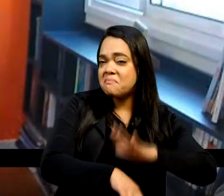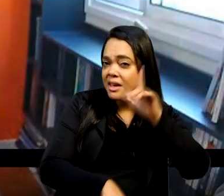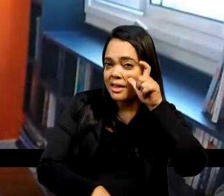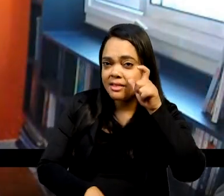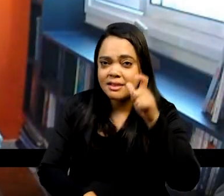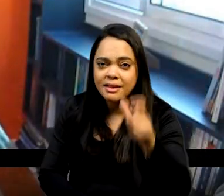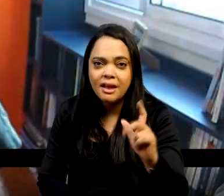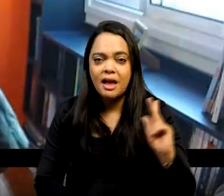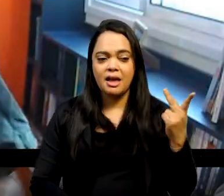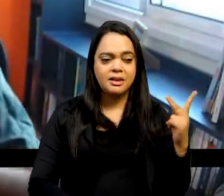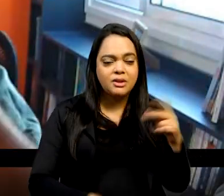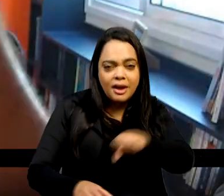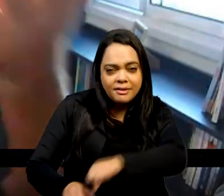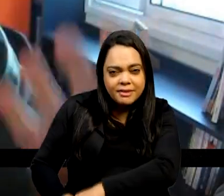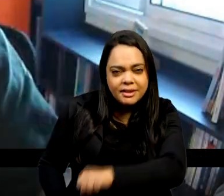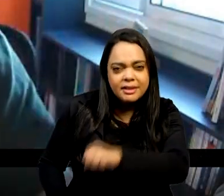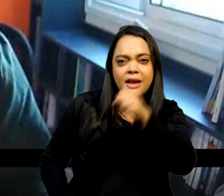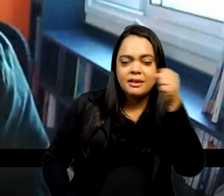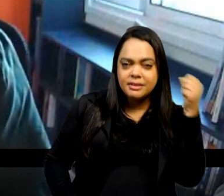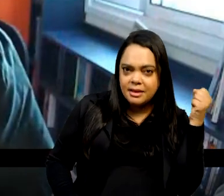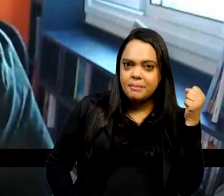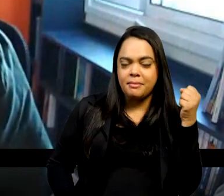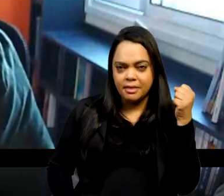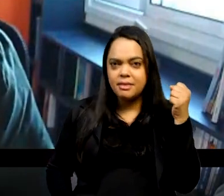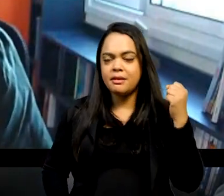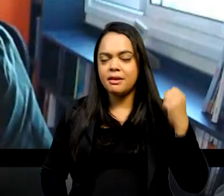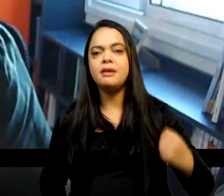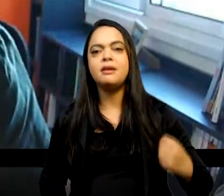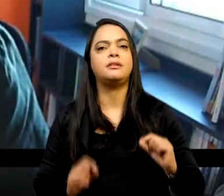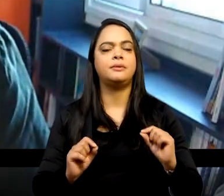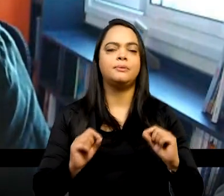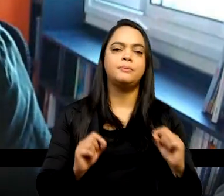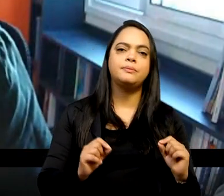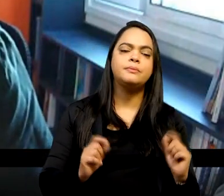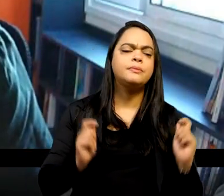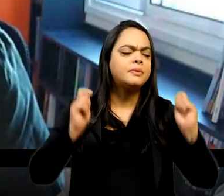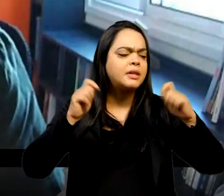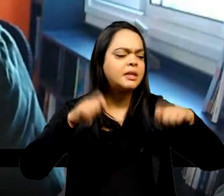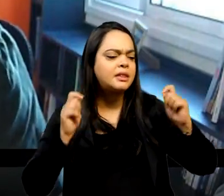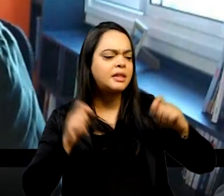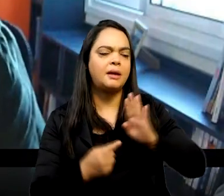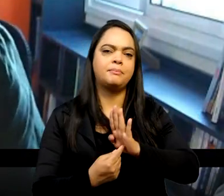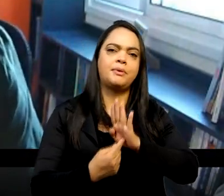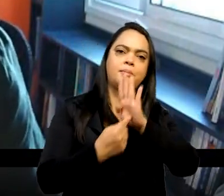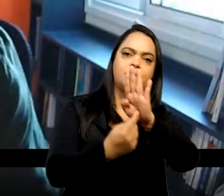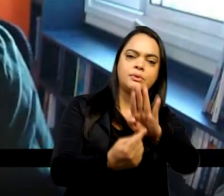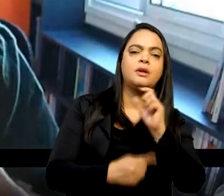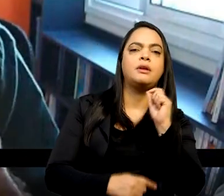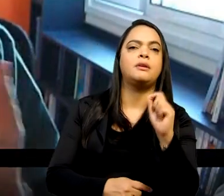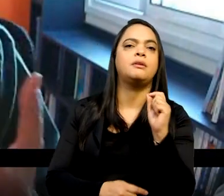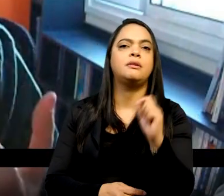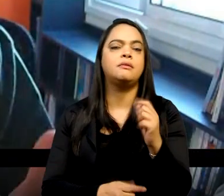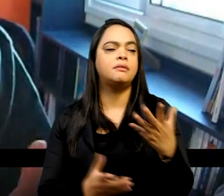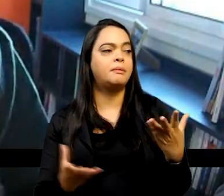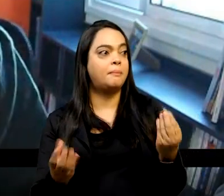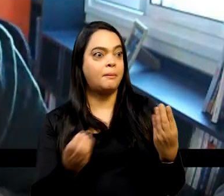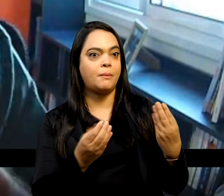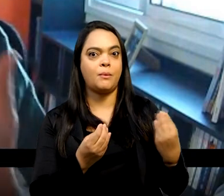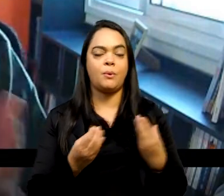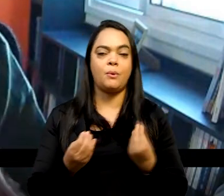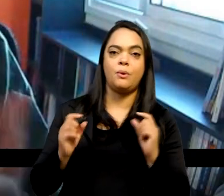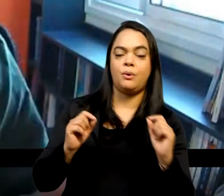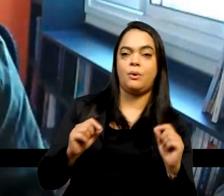A historiografia da independência, sendo a historiografia sobre um grande tema, é capaz de revelar muitos desses humores